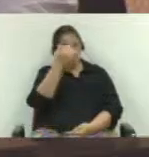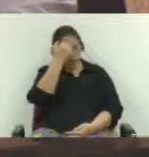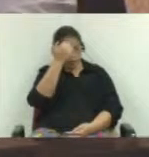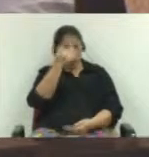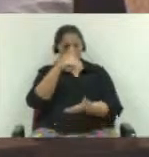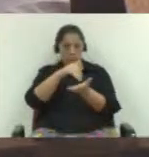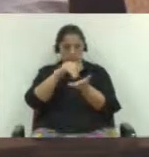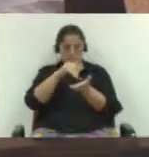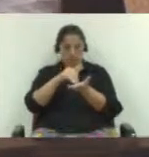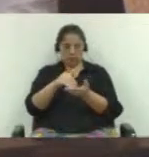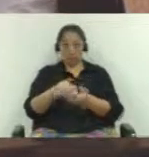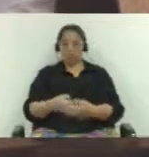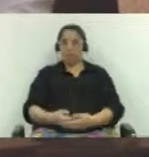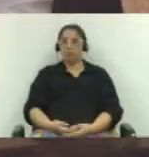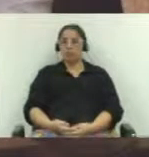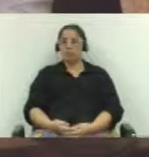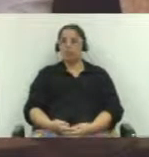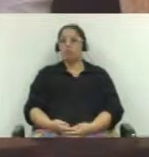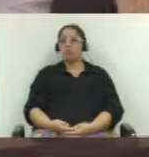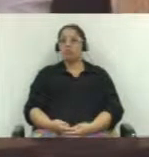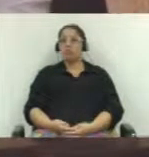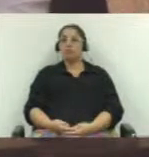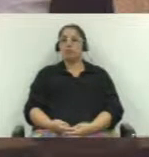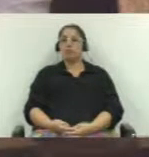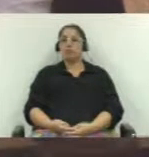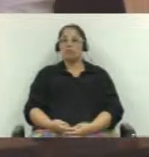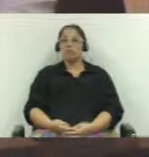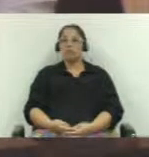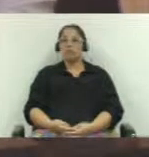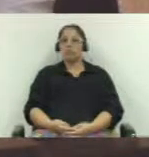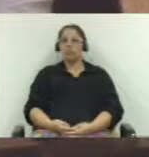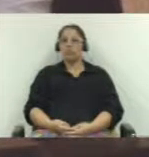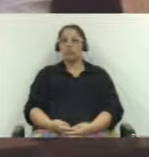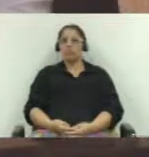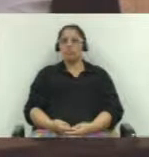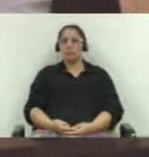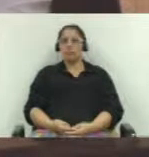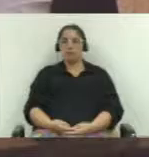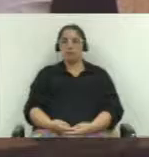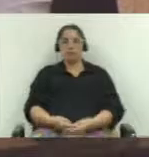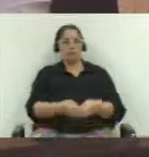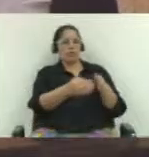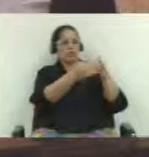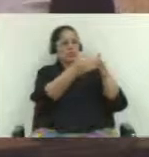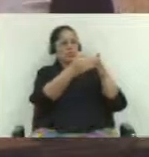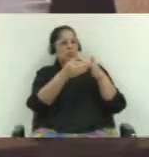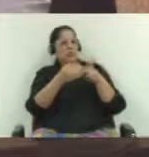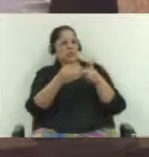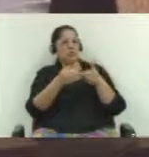agradeço. Obrigado. Obrigado, vereador. Obrigado, secretário.